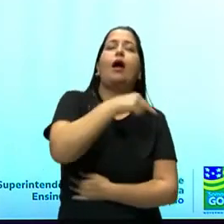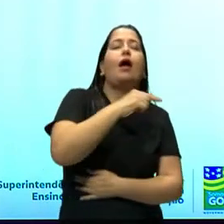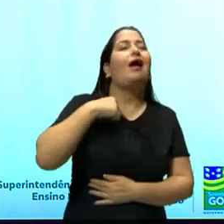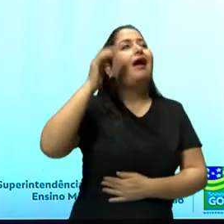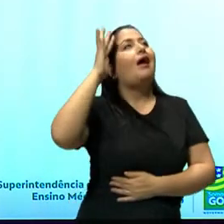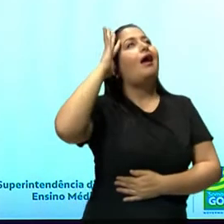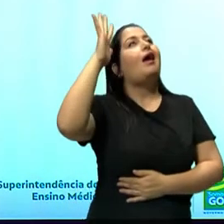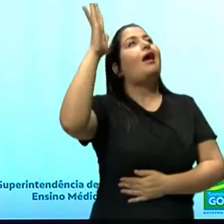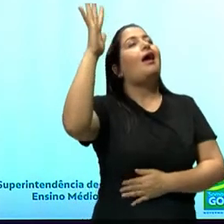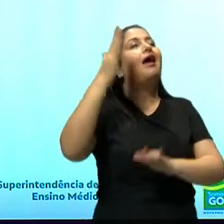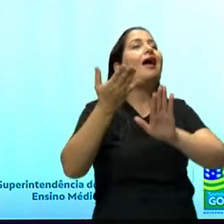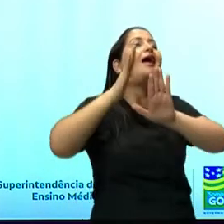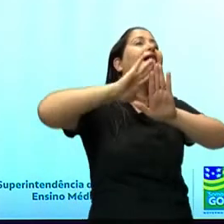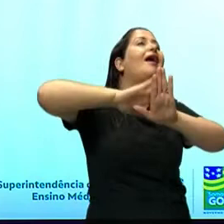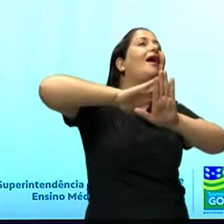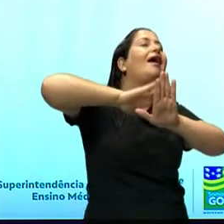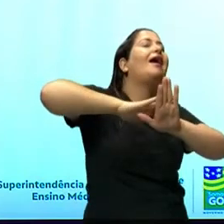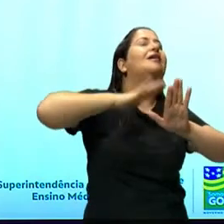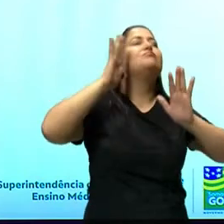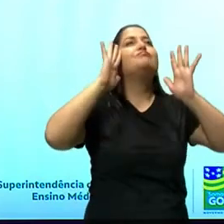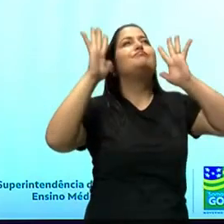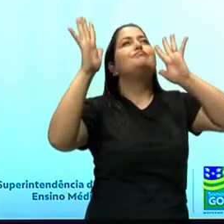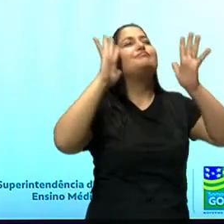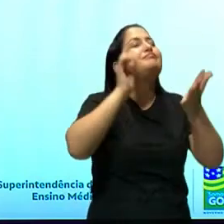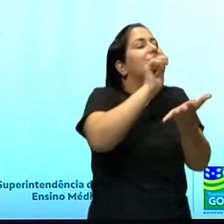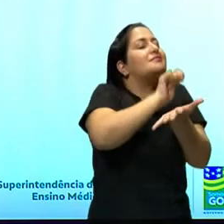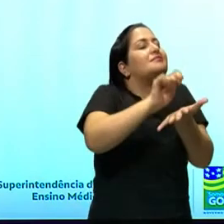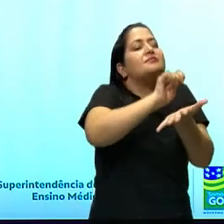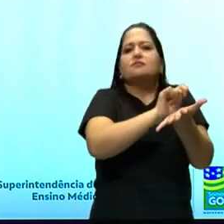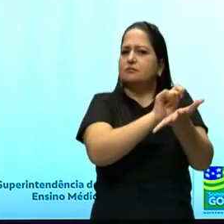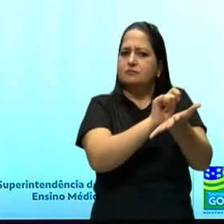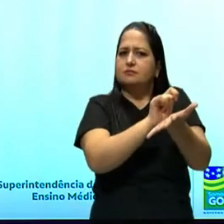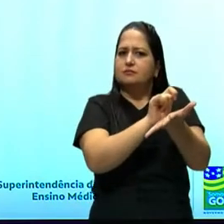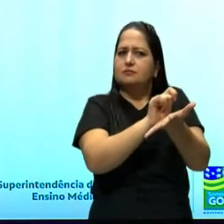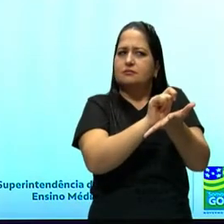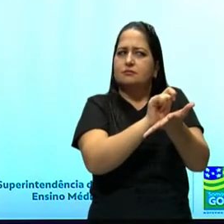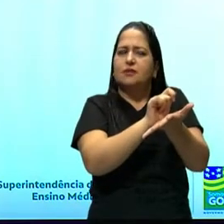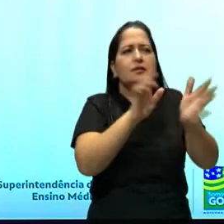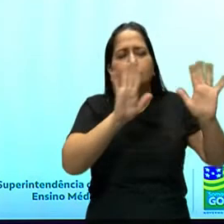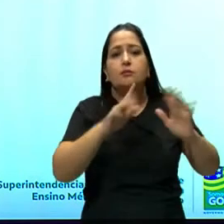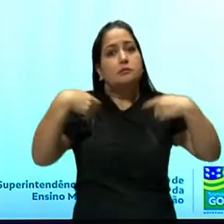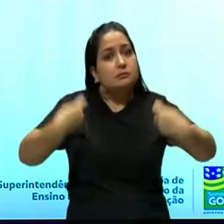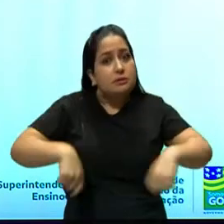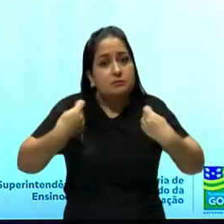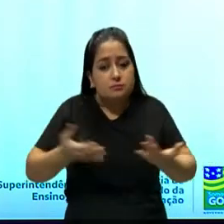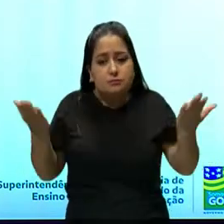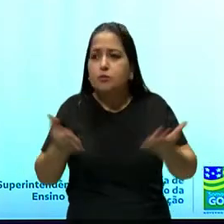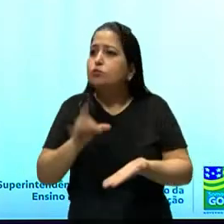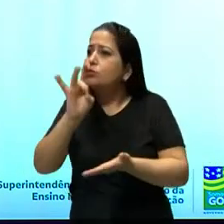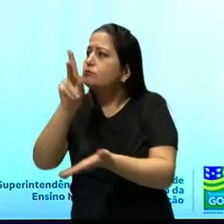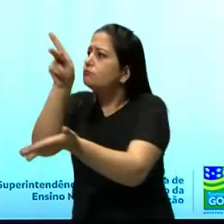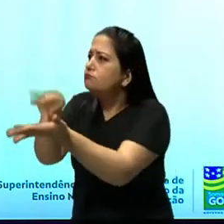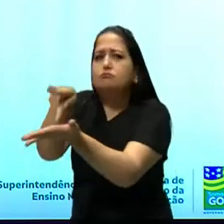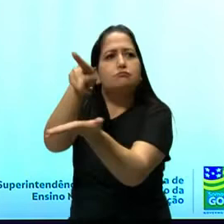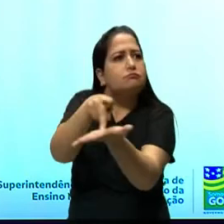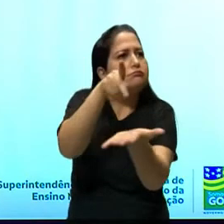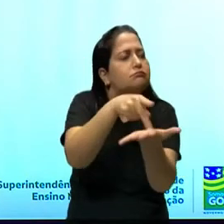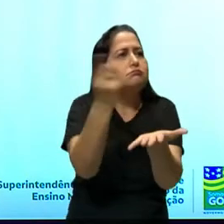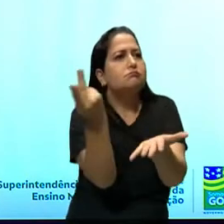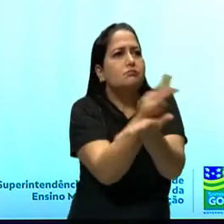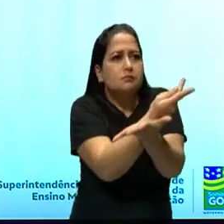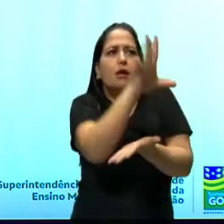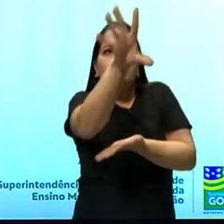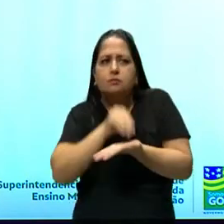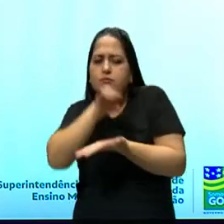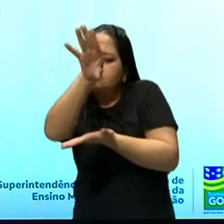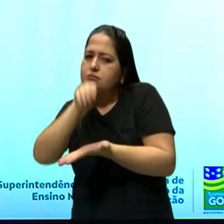subjetivo a mim. Precisa ser algo objetivo, que realmente tenha acontecido. Então, não existe fuga da